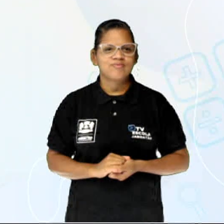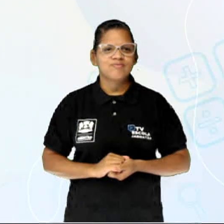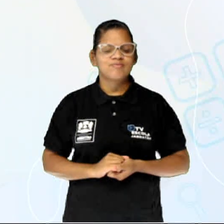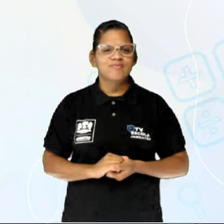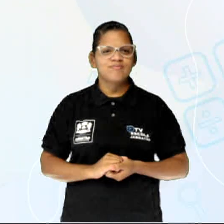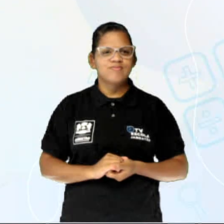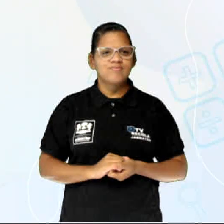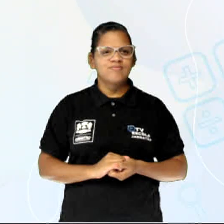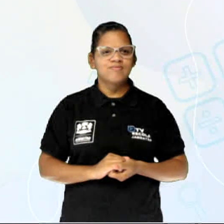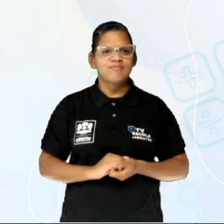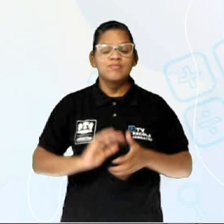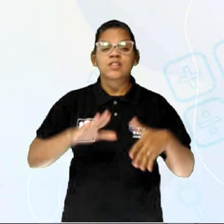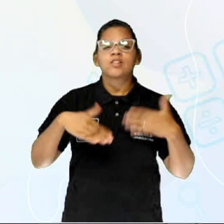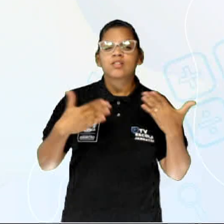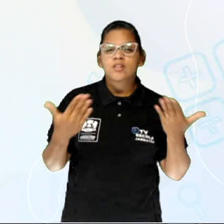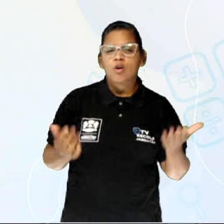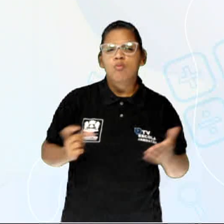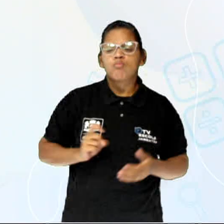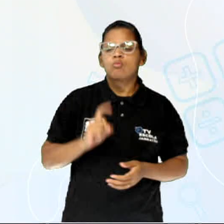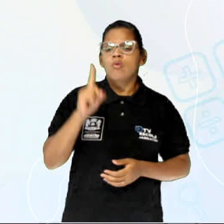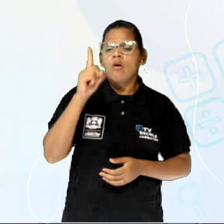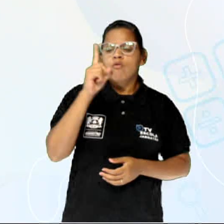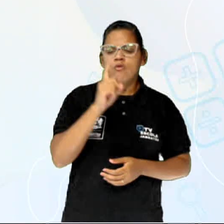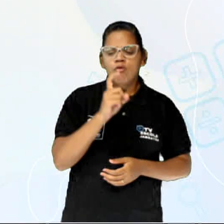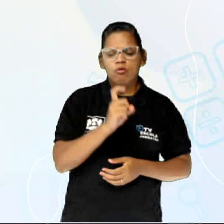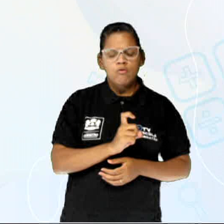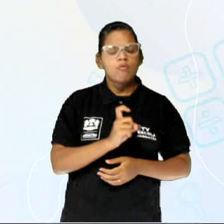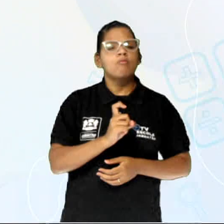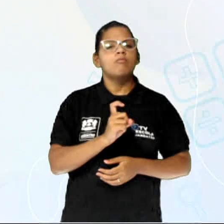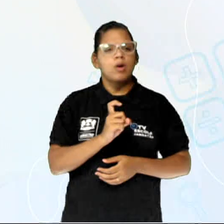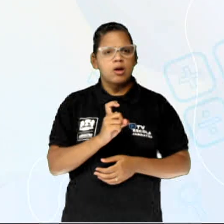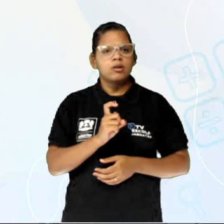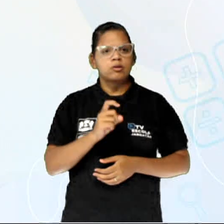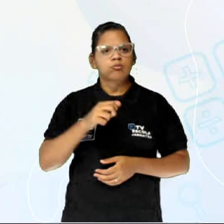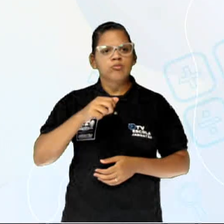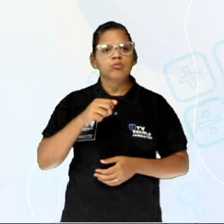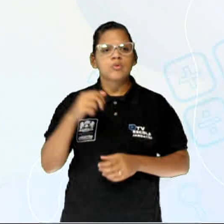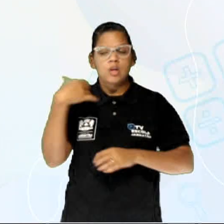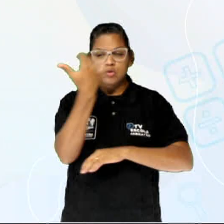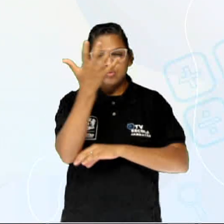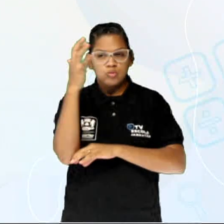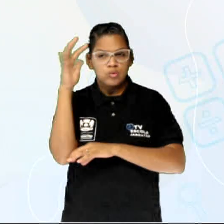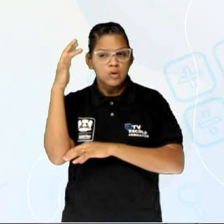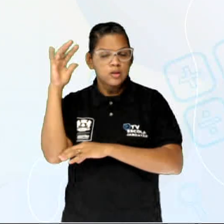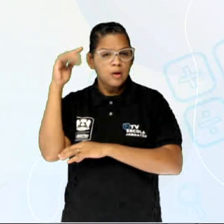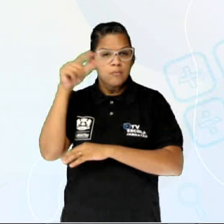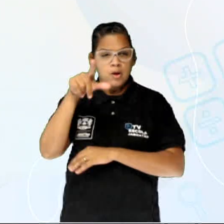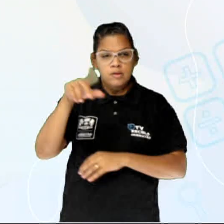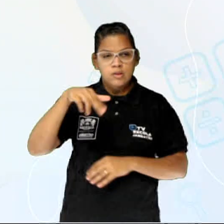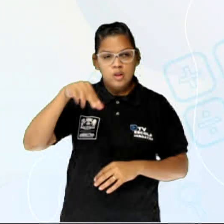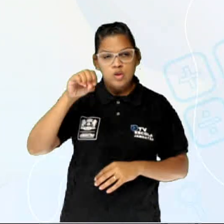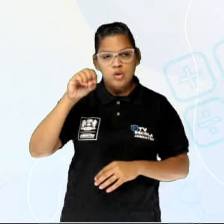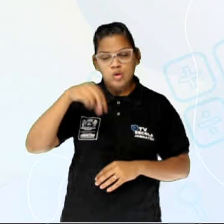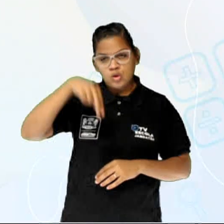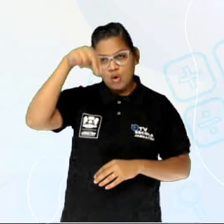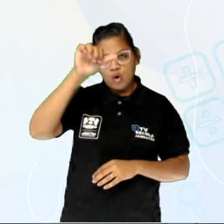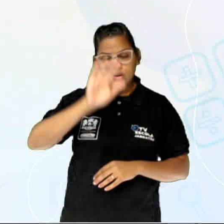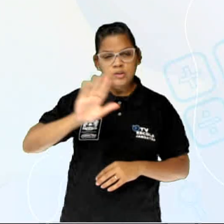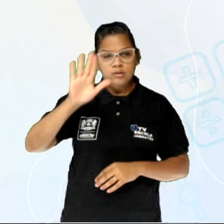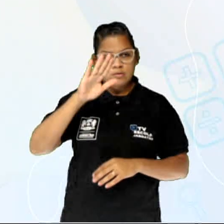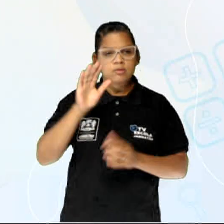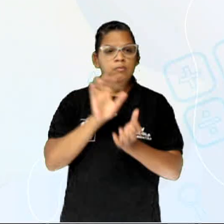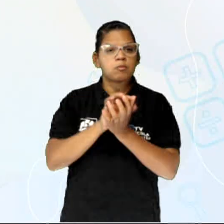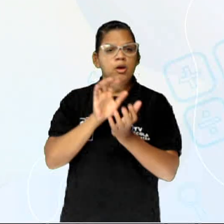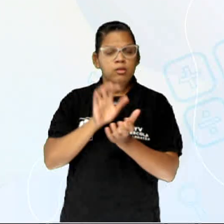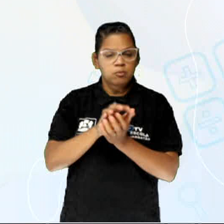Bom, Cavalo Marinho. Na zona da Mata Norte de Pernambuco, nos intervalos de trabalho e na lavoura